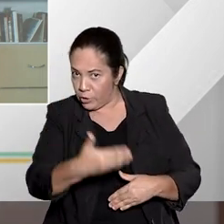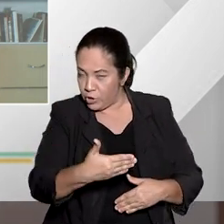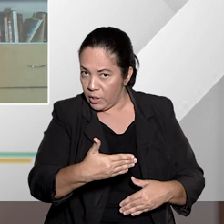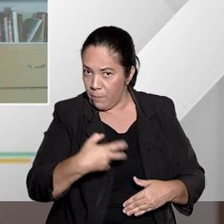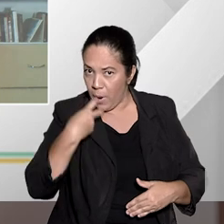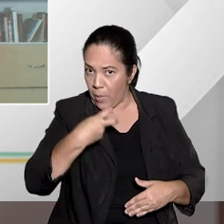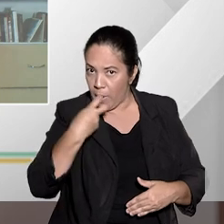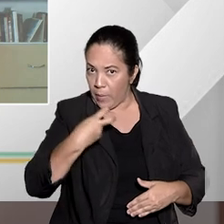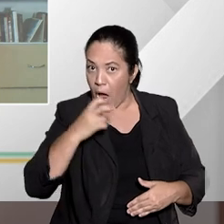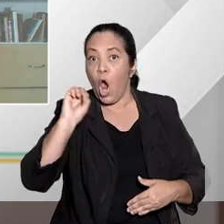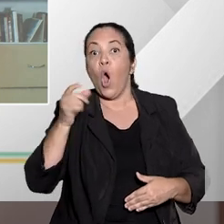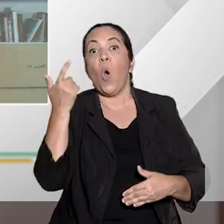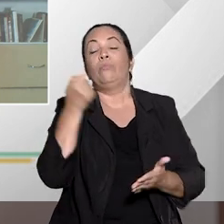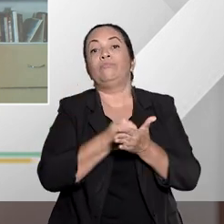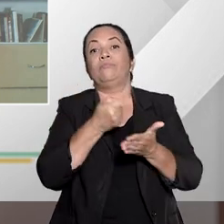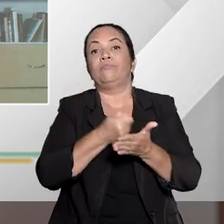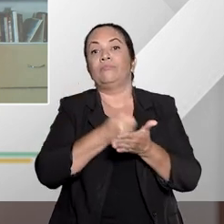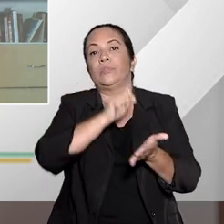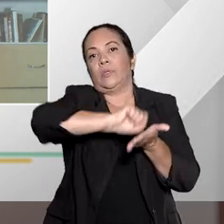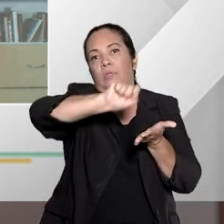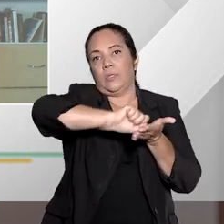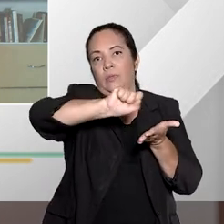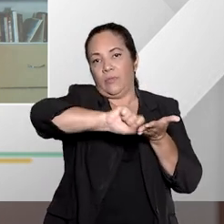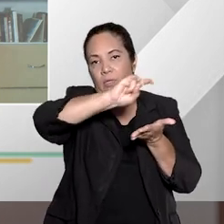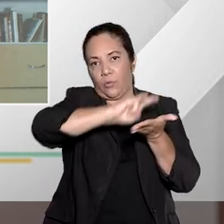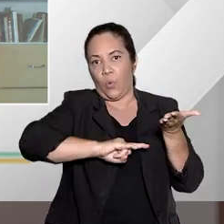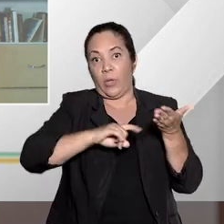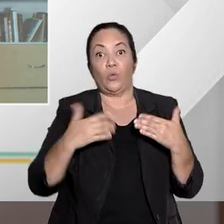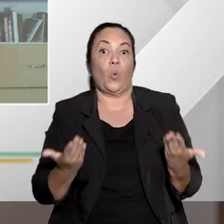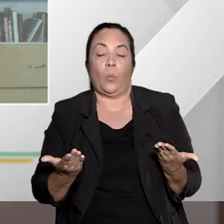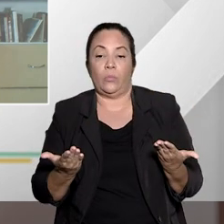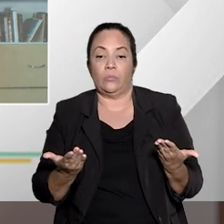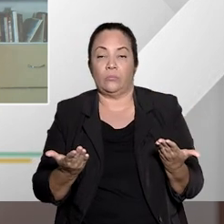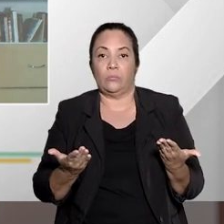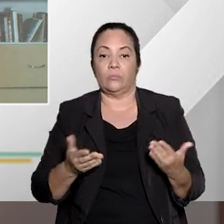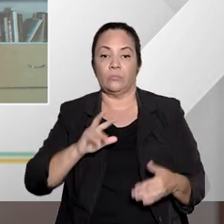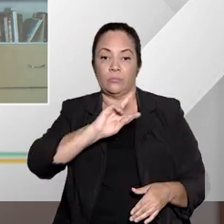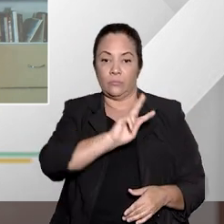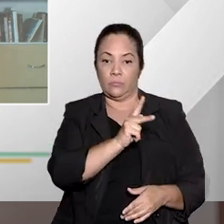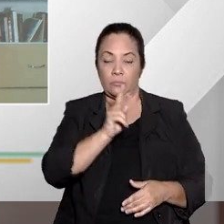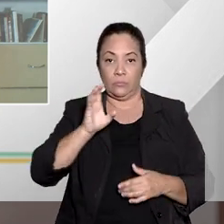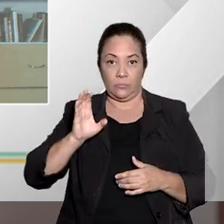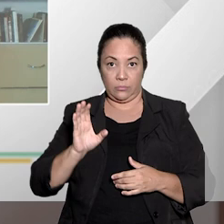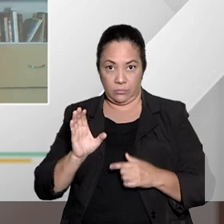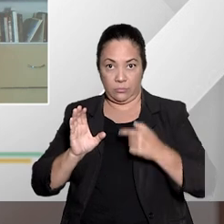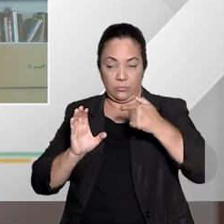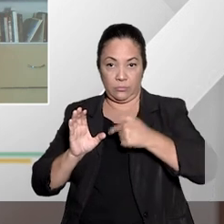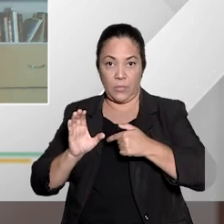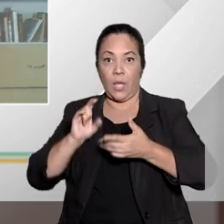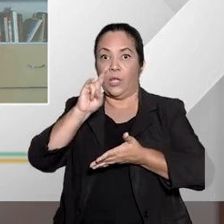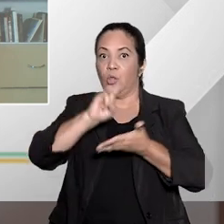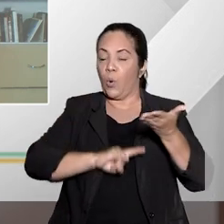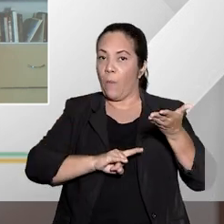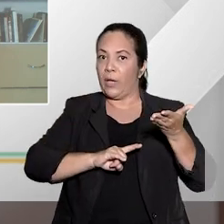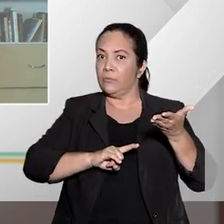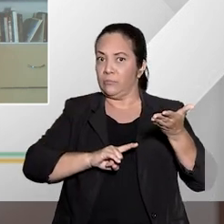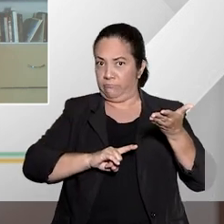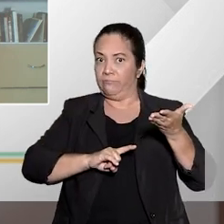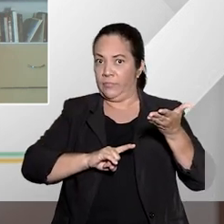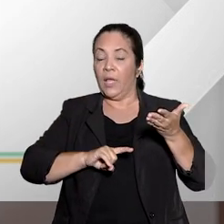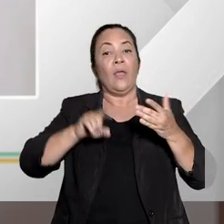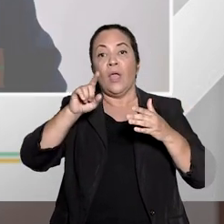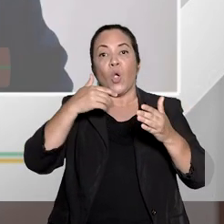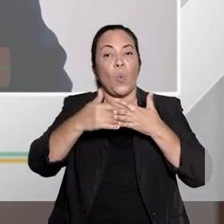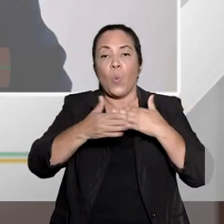verbal, correto, doutor Aragunet? O habeas corpus pode ser impetrado por qualquer pessoa natural ou jurídica.